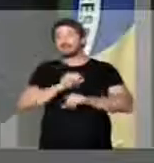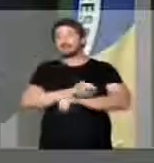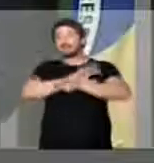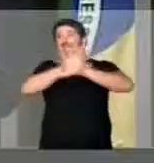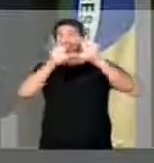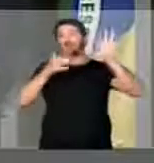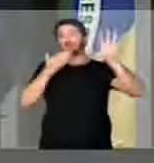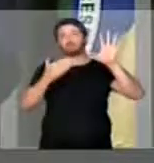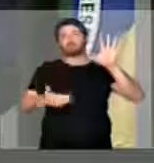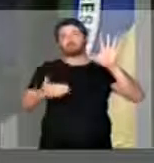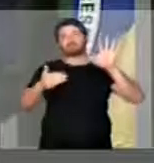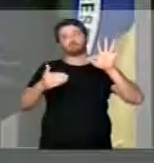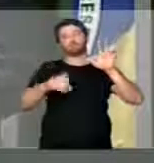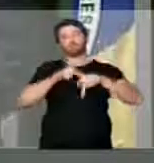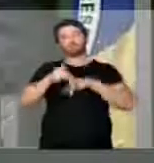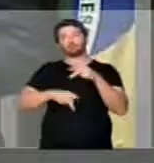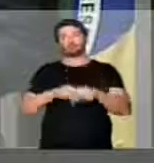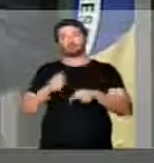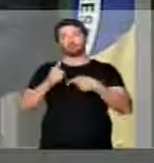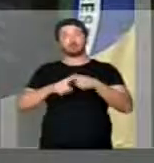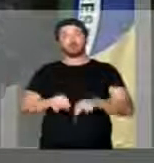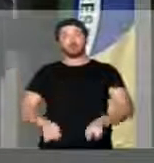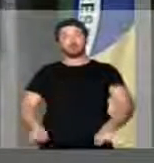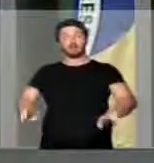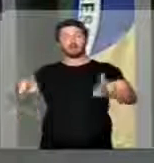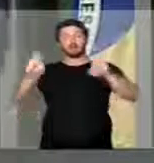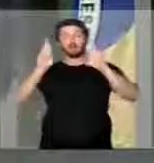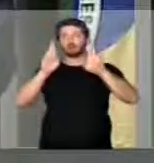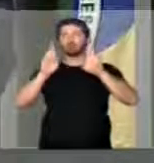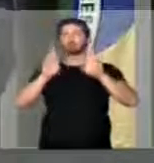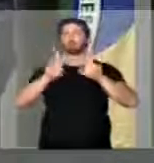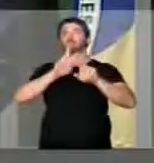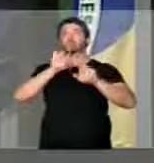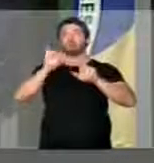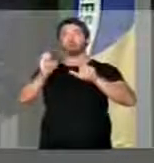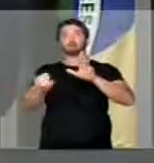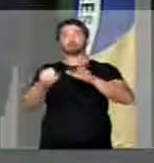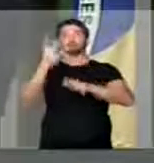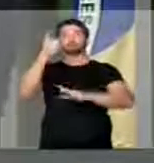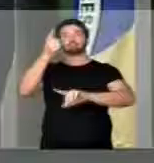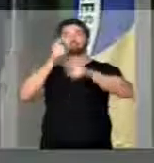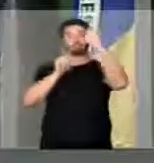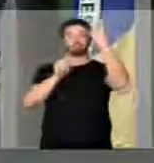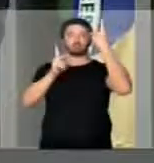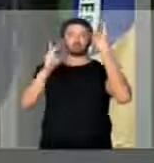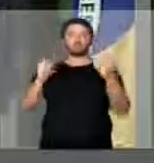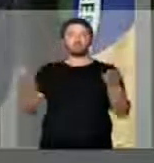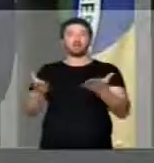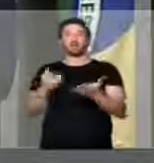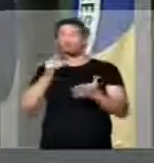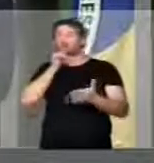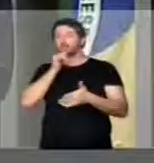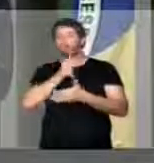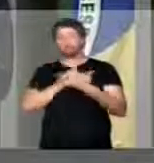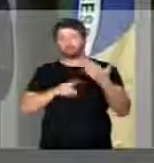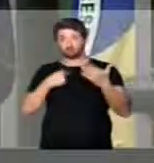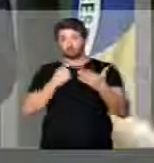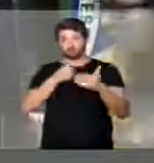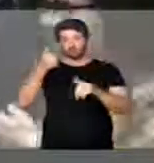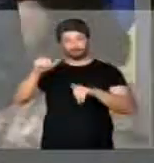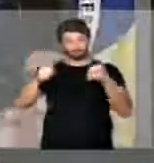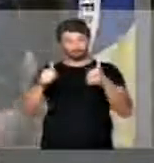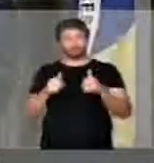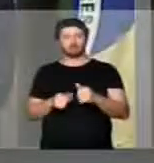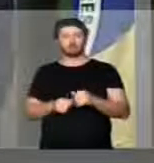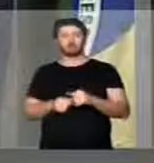população, de que a esperança vai tomando conta e vai voltando, como por exemplo agora, projeto que vamos analisar